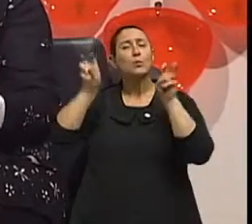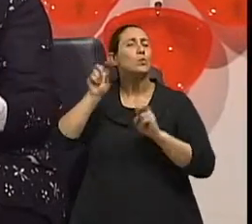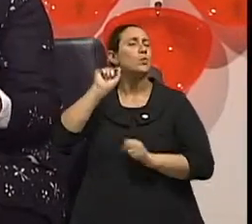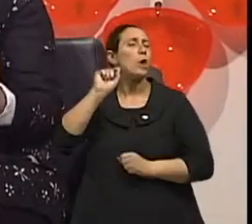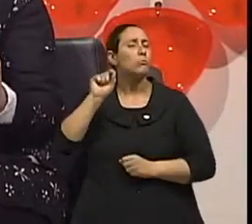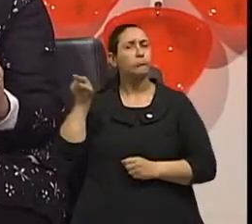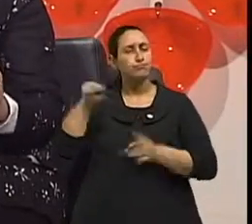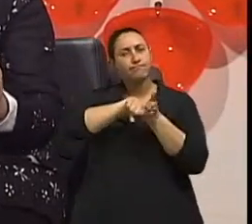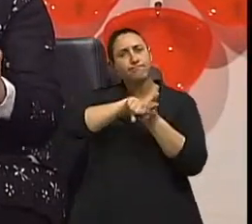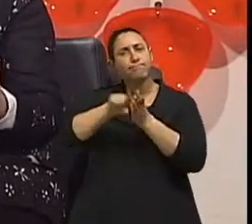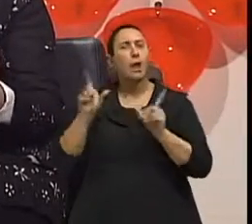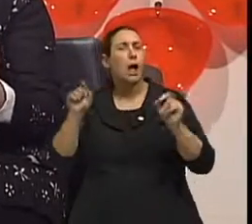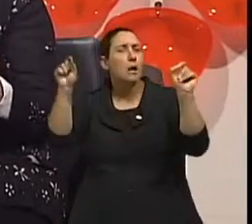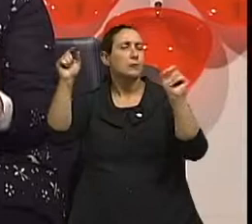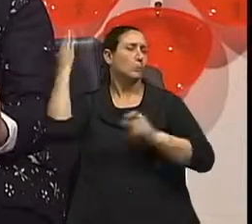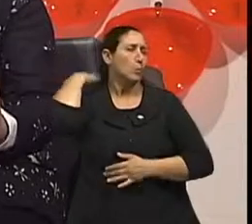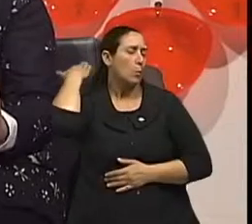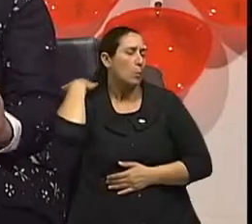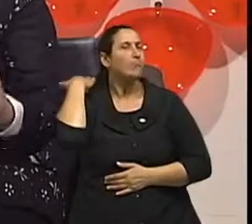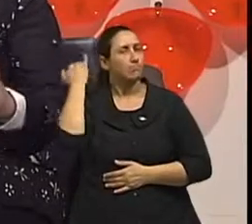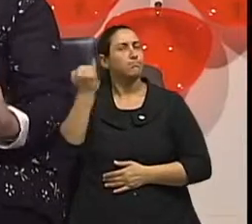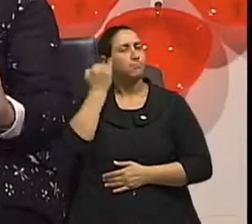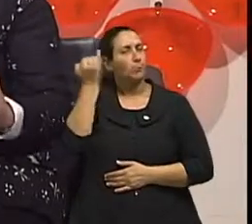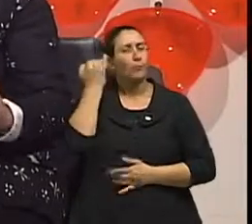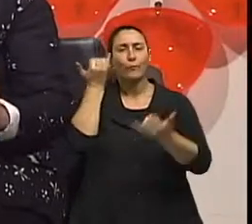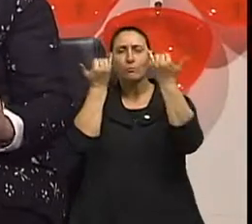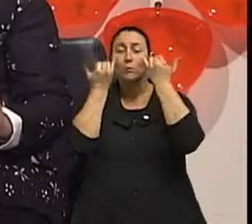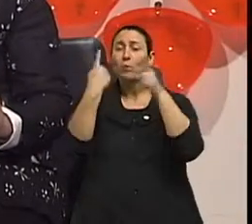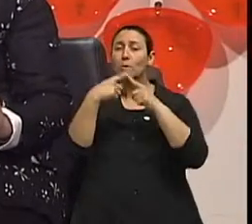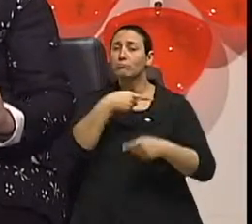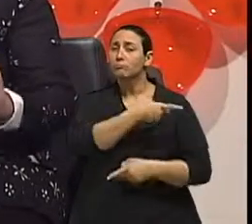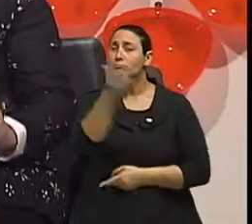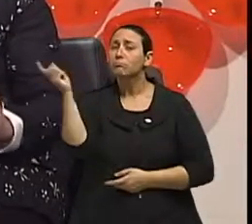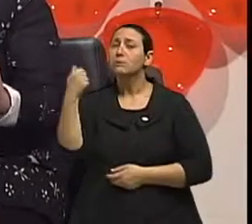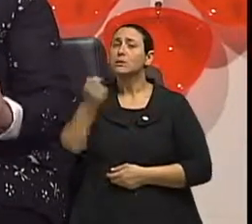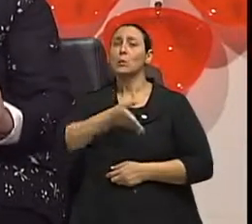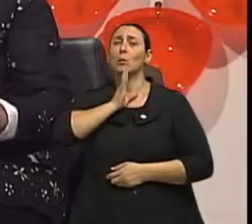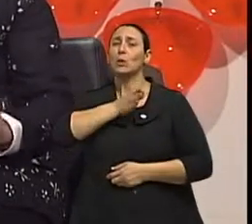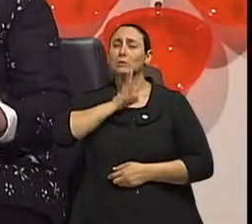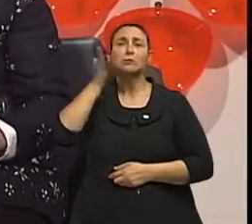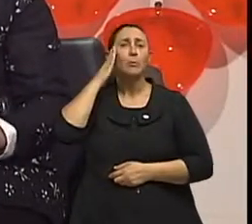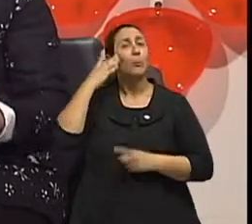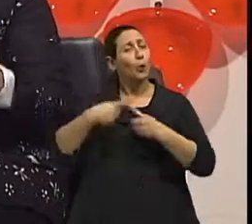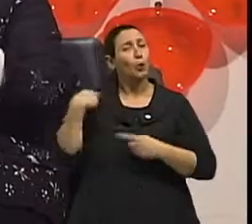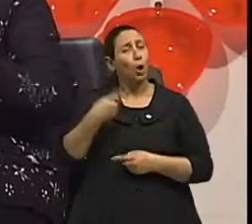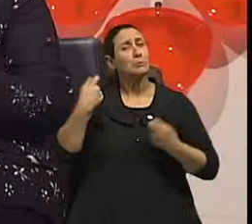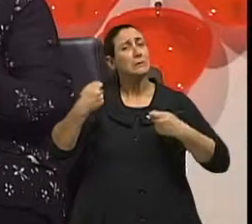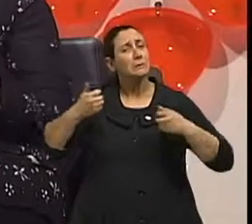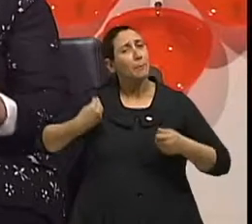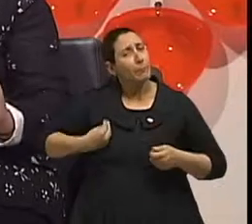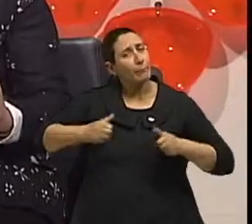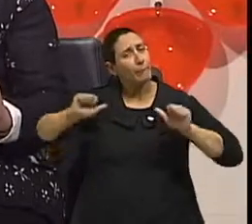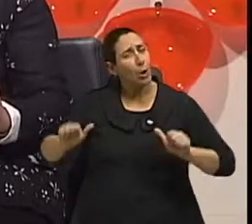está obtendo aqui informações importantíssimas. O conhecimento faz a nossa vida melhor, não